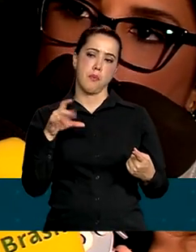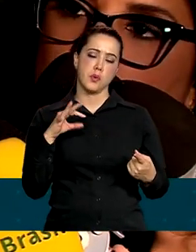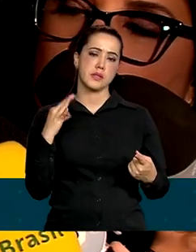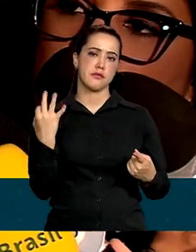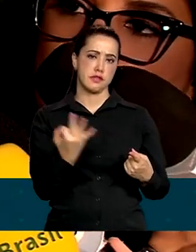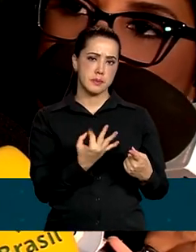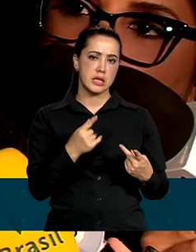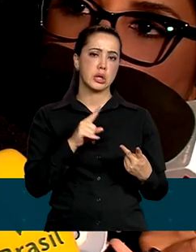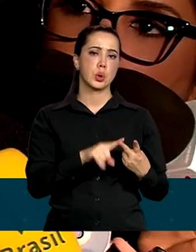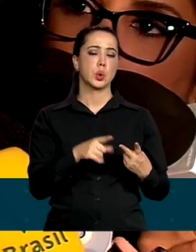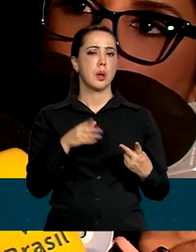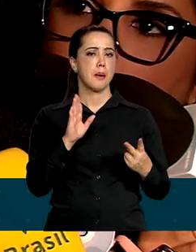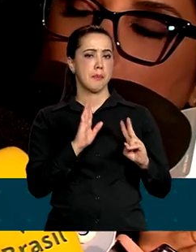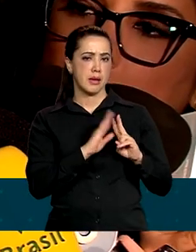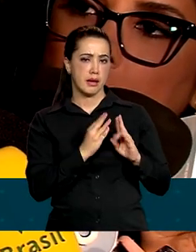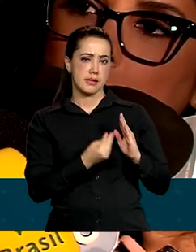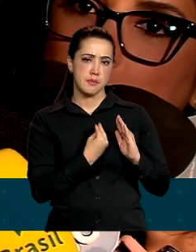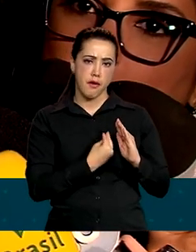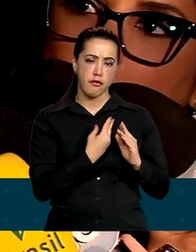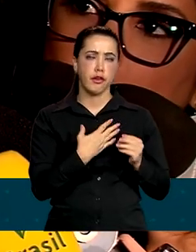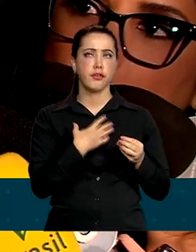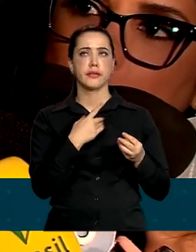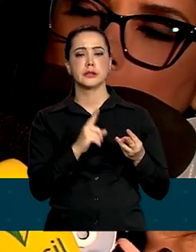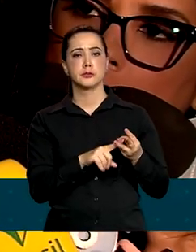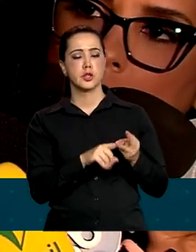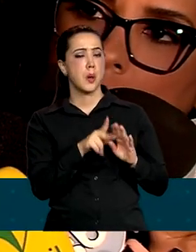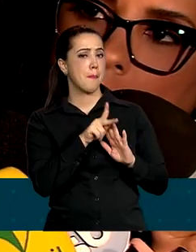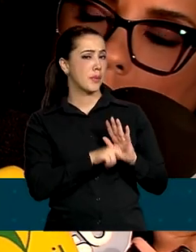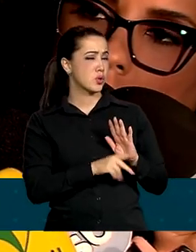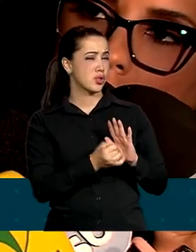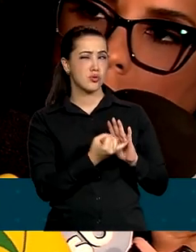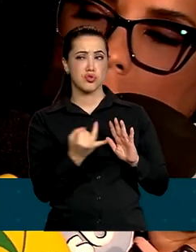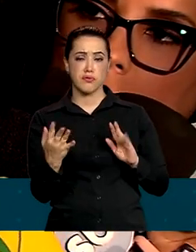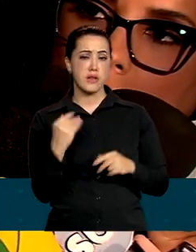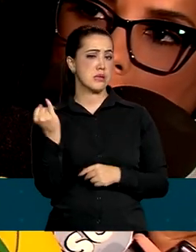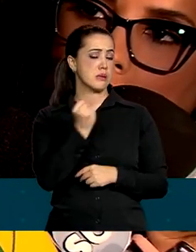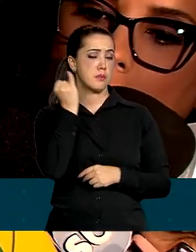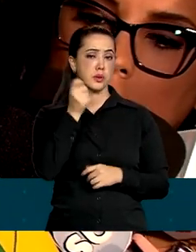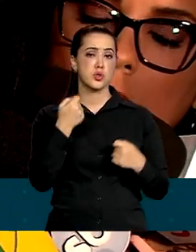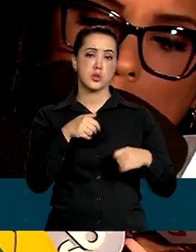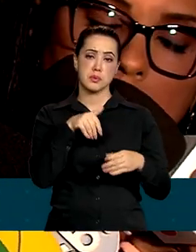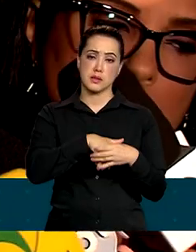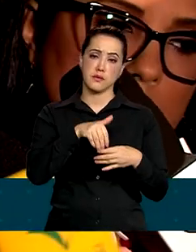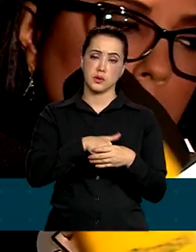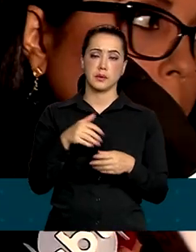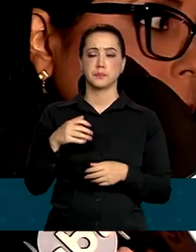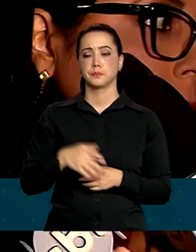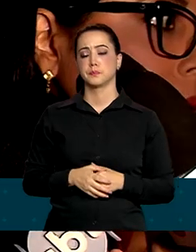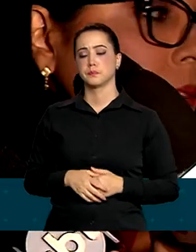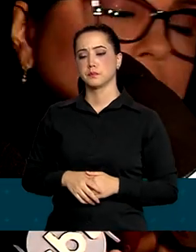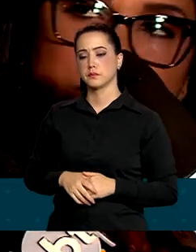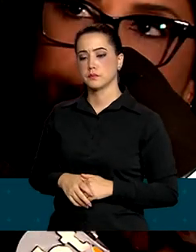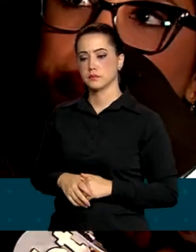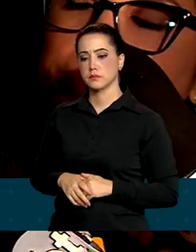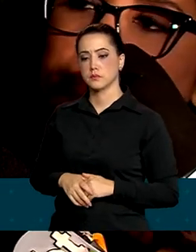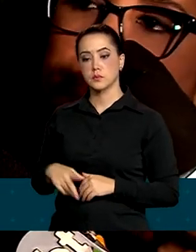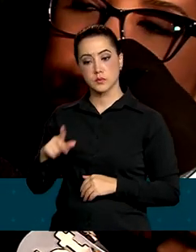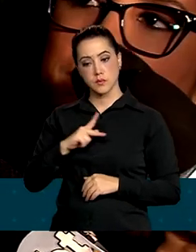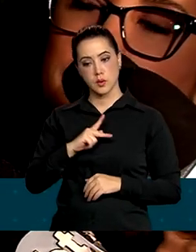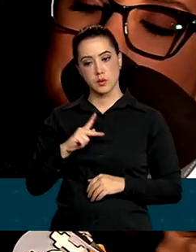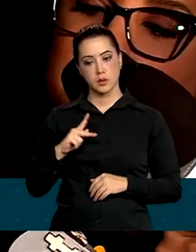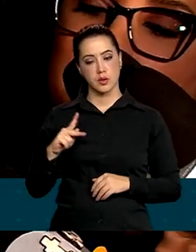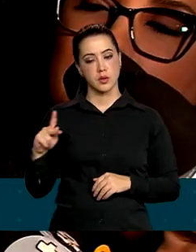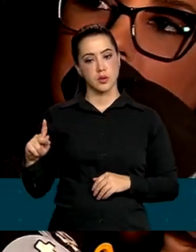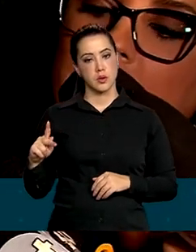novo Bolsa Família, o novo Minha Casa Minha Vida, projetos importantes que estão ali, que eu acredito que serão votados também. O ex-presidente Bolsonaro deve vir aqui a